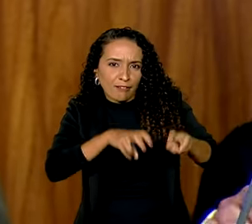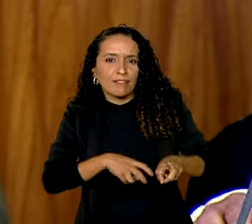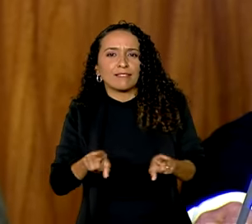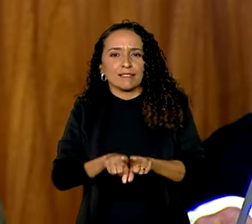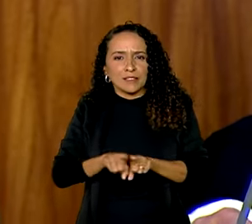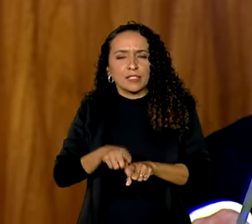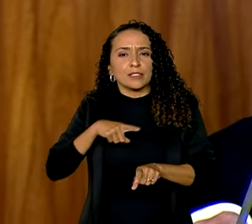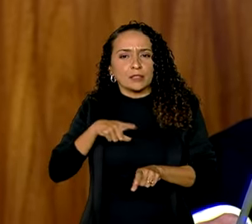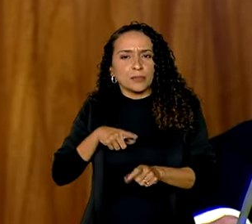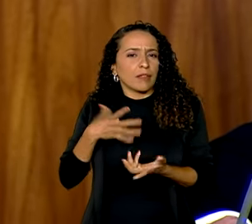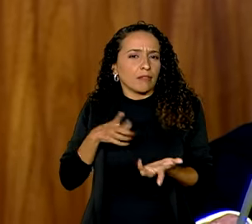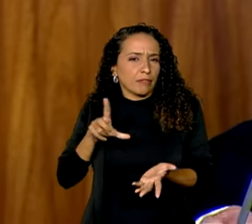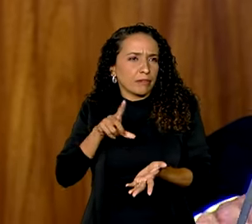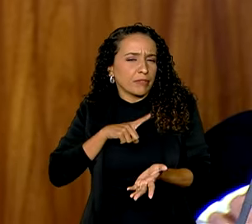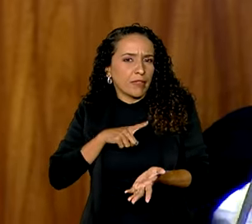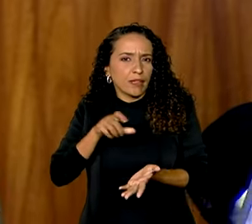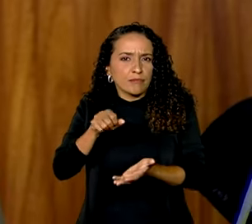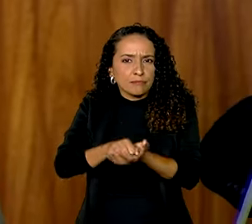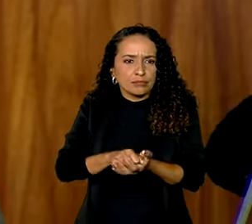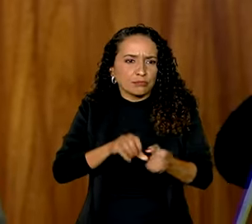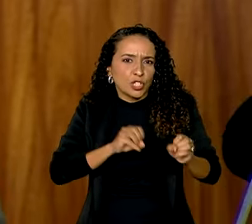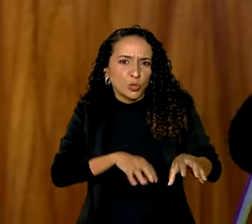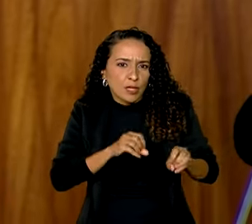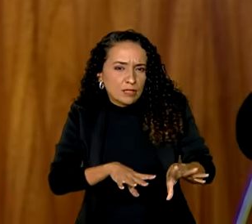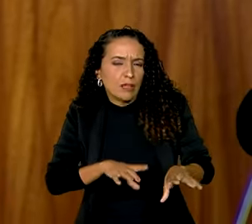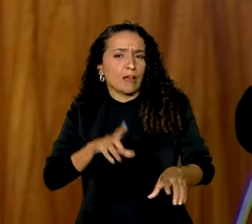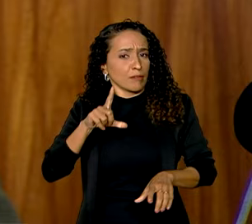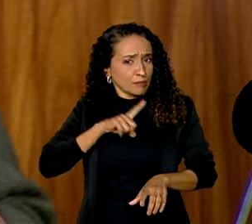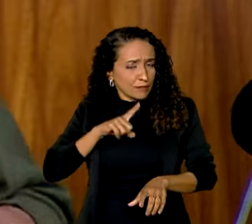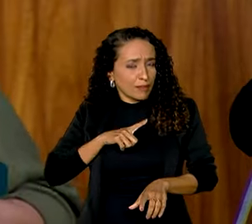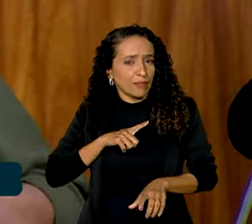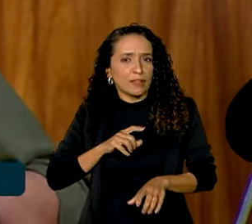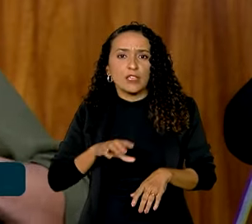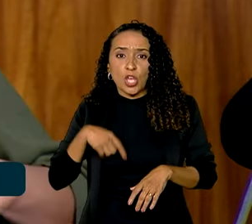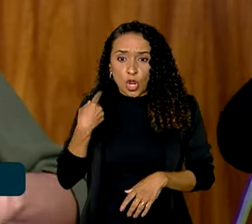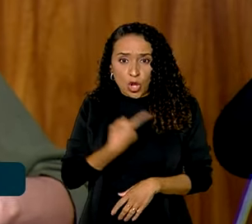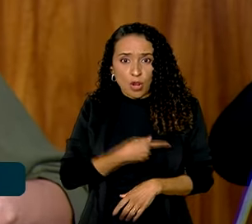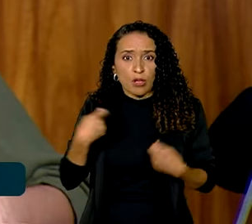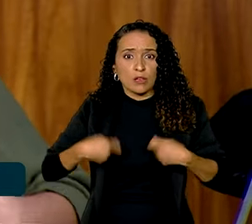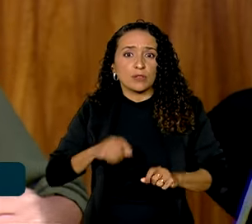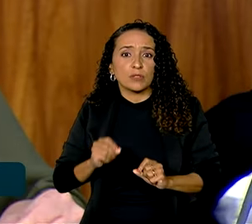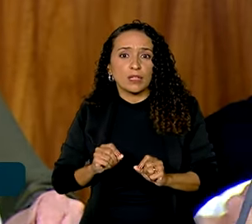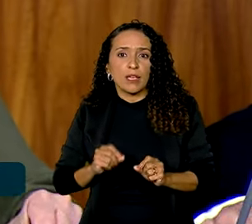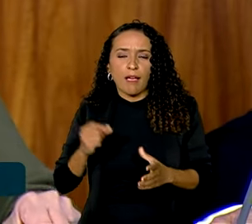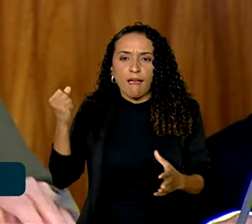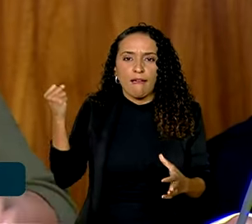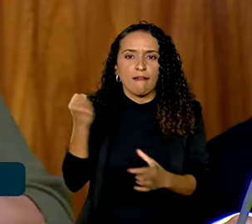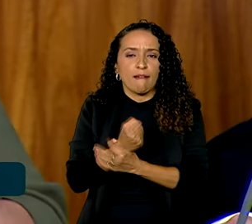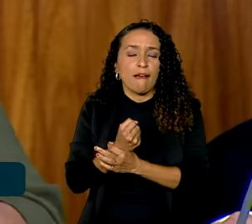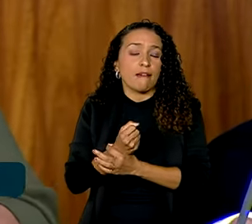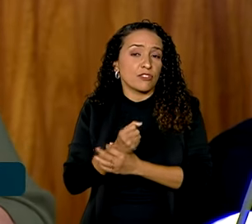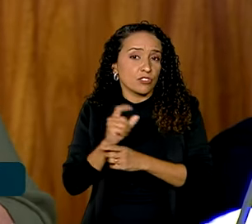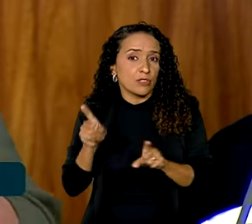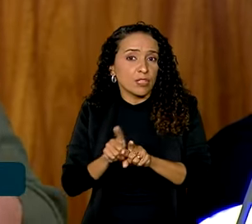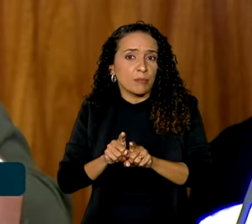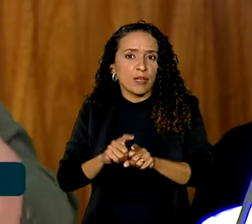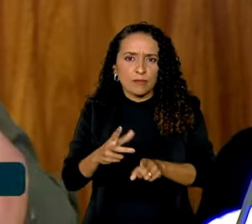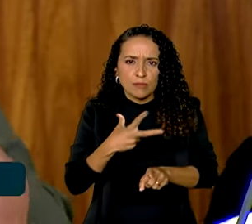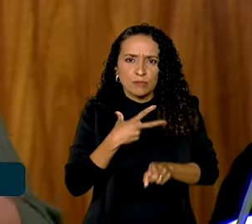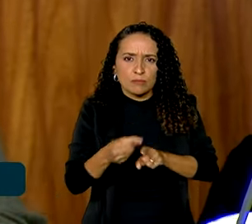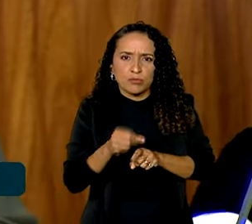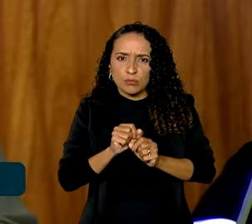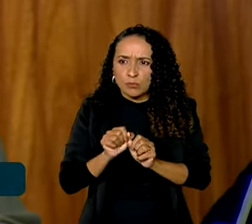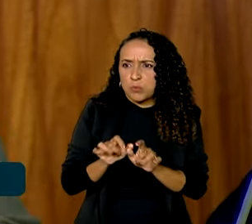já temos aplicação disso na educação. E nós precisamos garantir que ela ganhe a